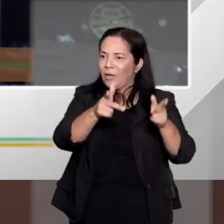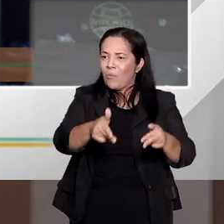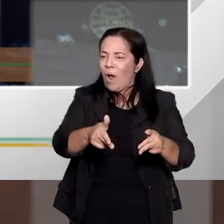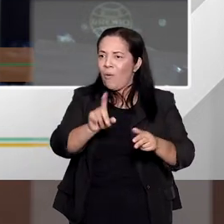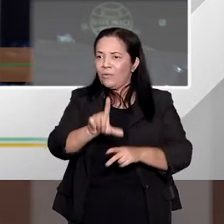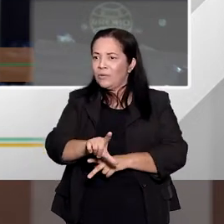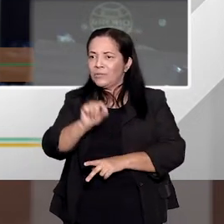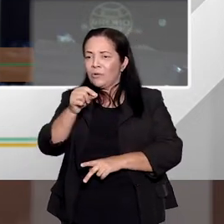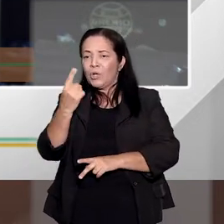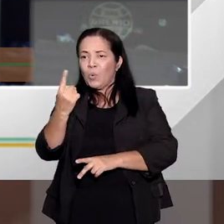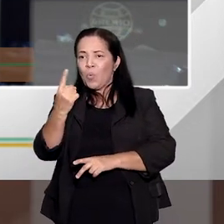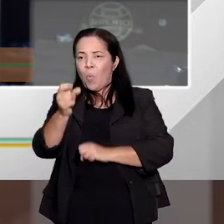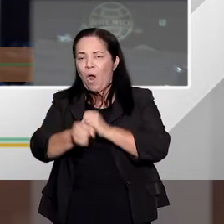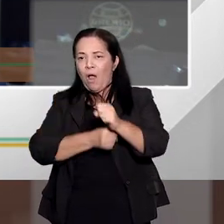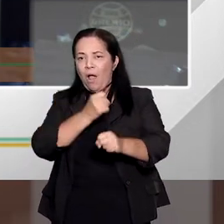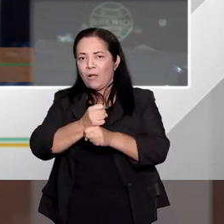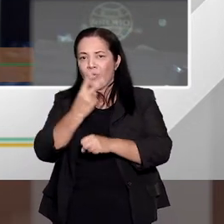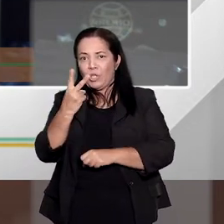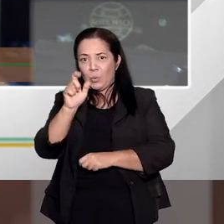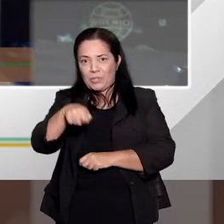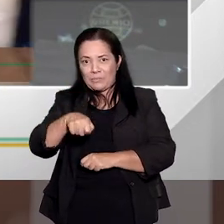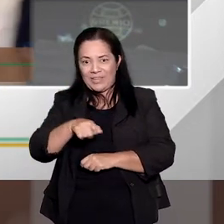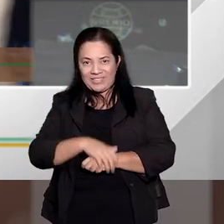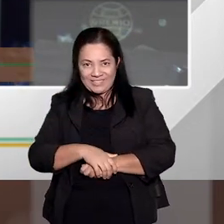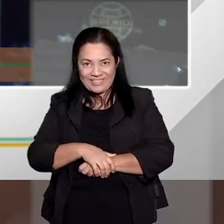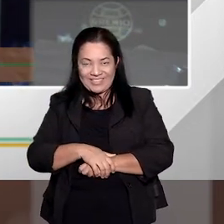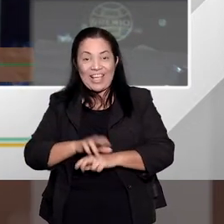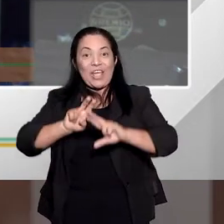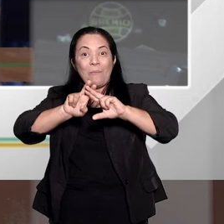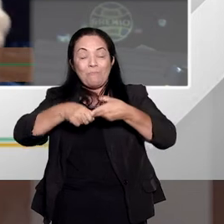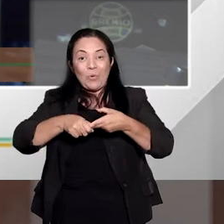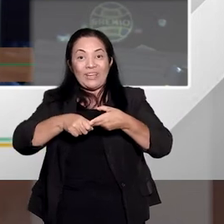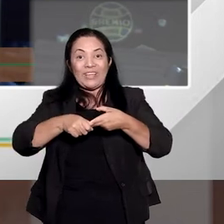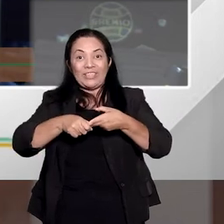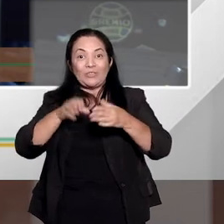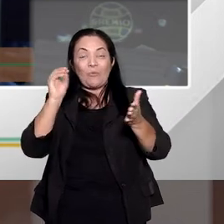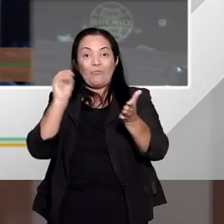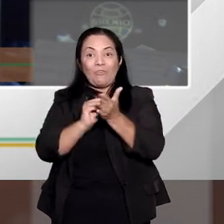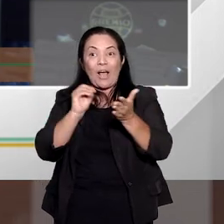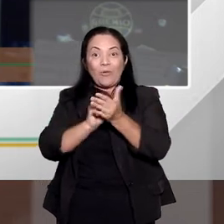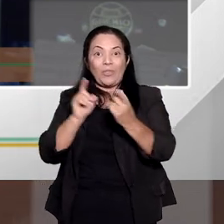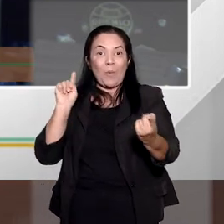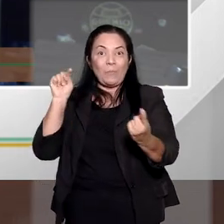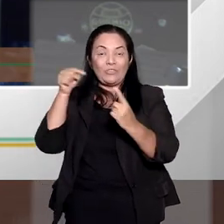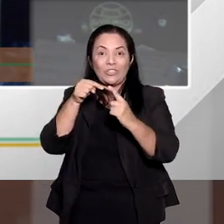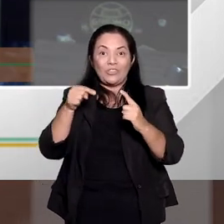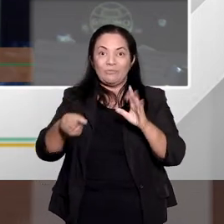levar a pena à base em um ano e dois meses, ou seja, essa ausência de um critério mais objetivo